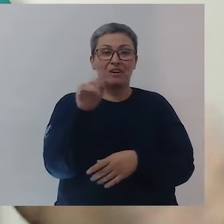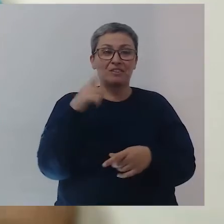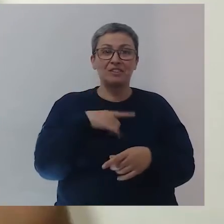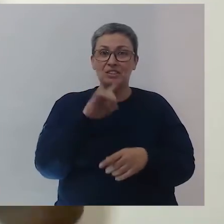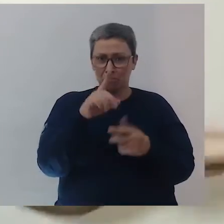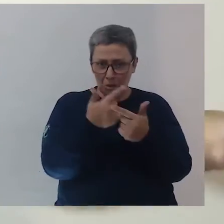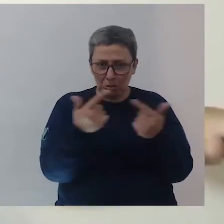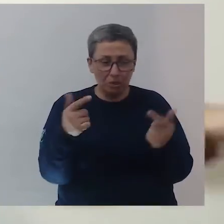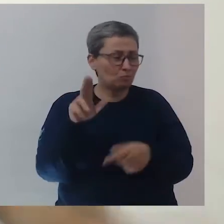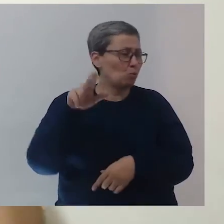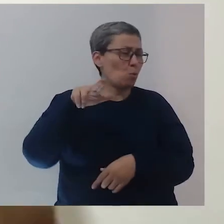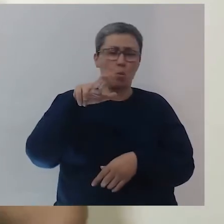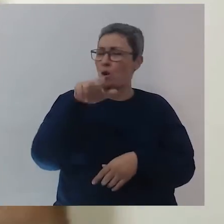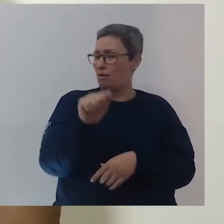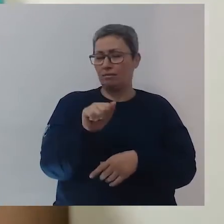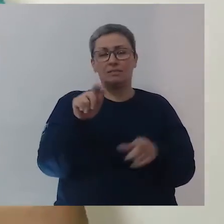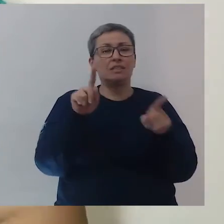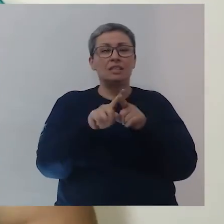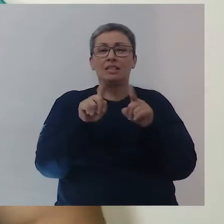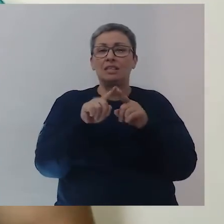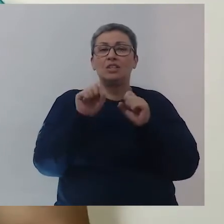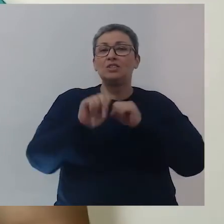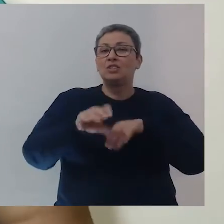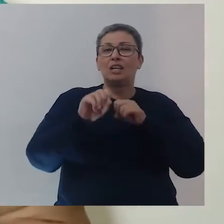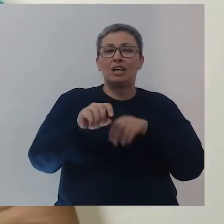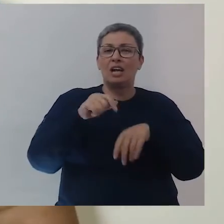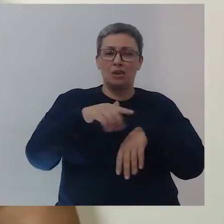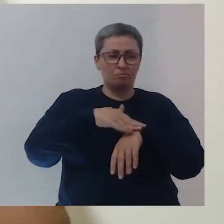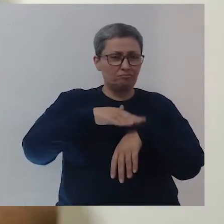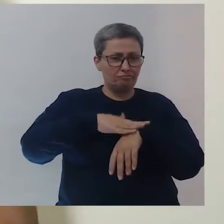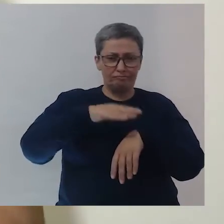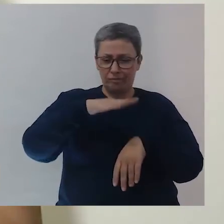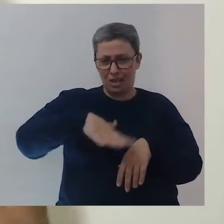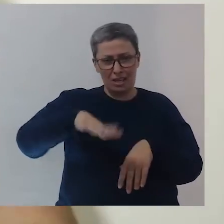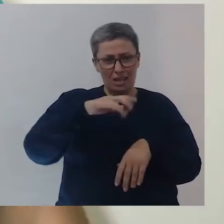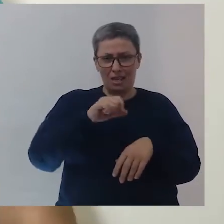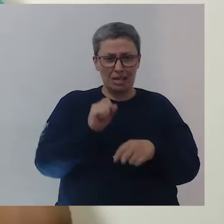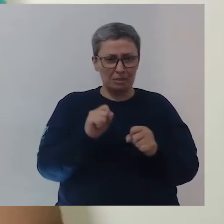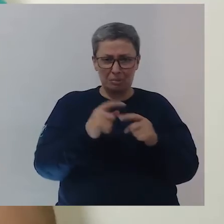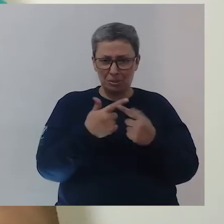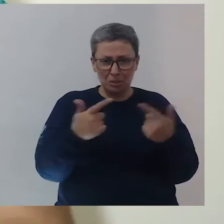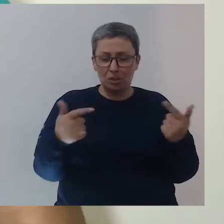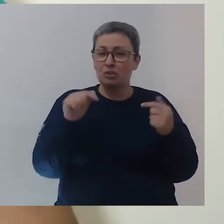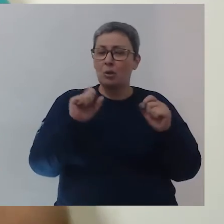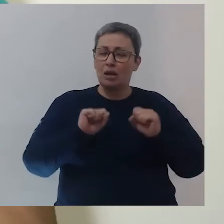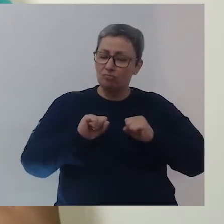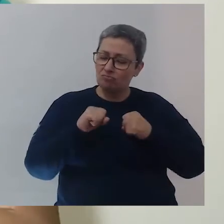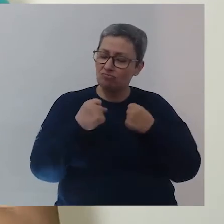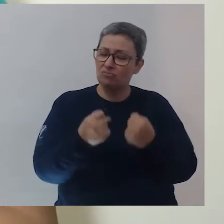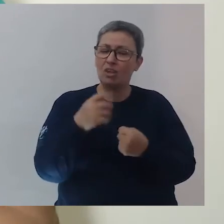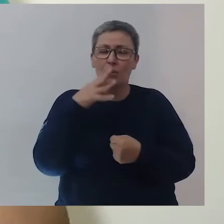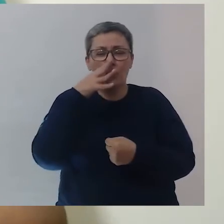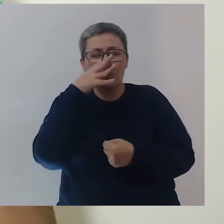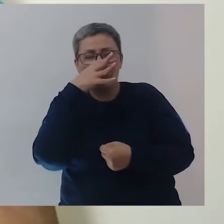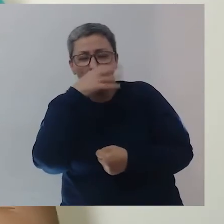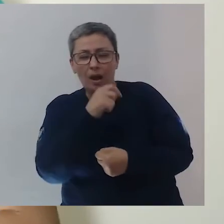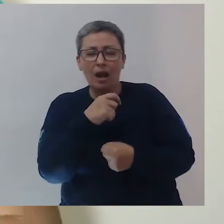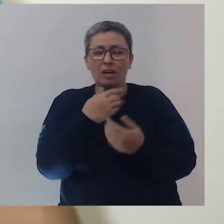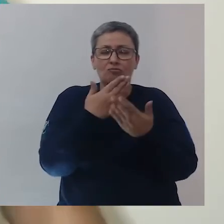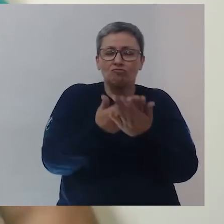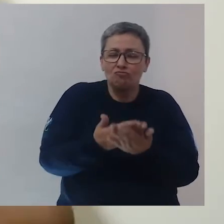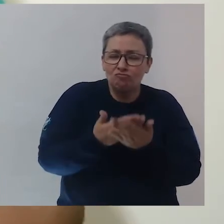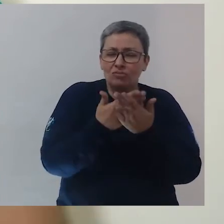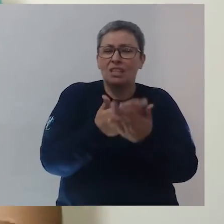Foi sorte? Não, jamais. Na educação não tem espaço para sorte. É competência, é dedicação, é resiliência, é